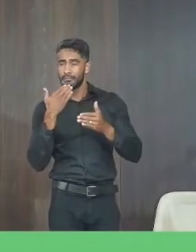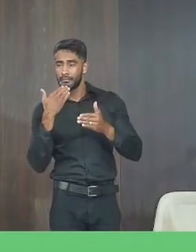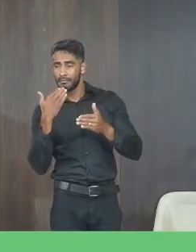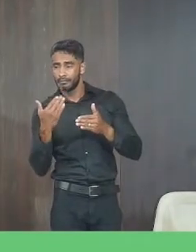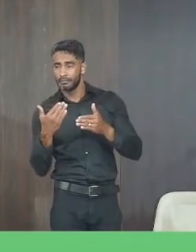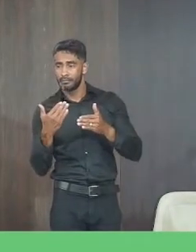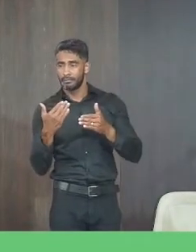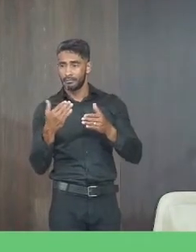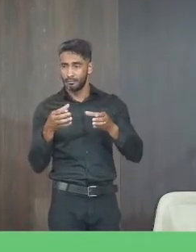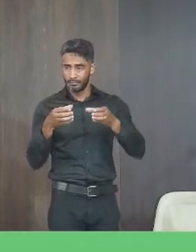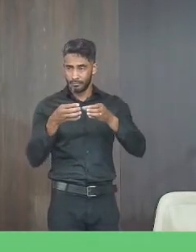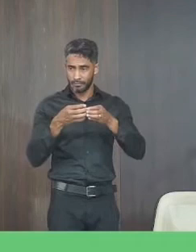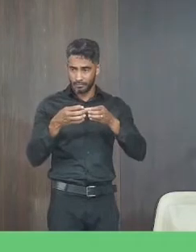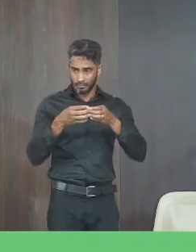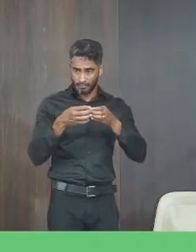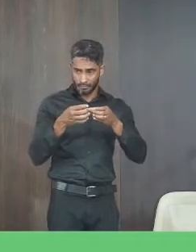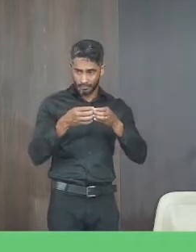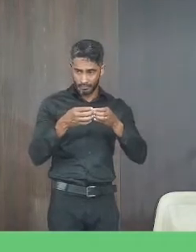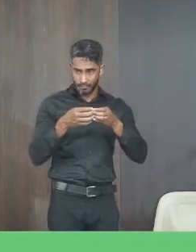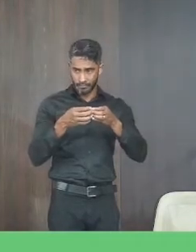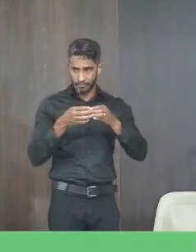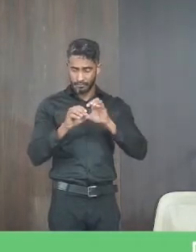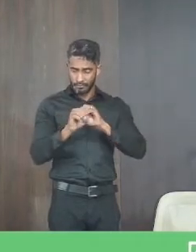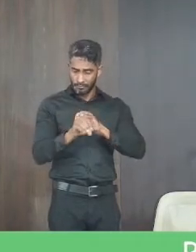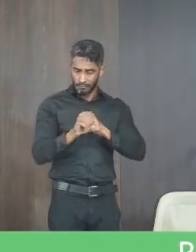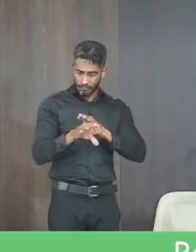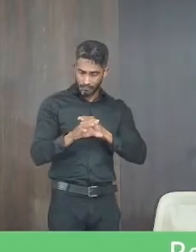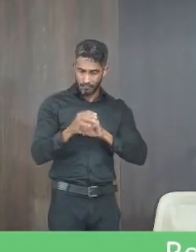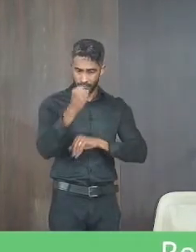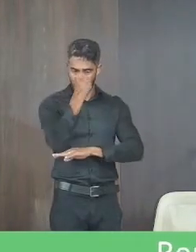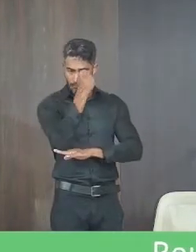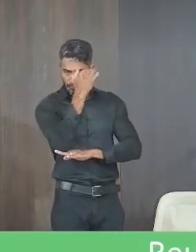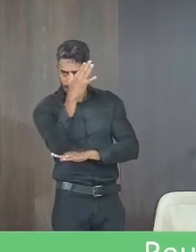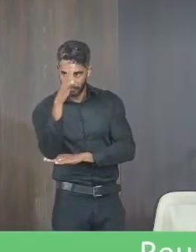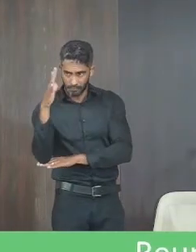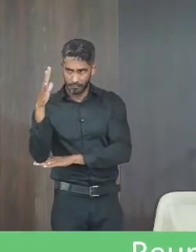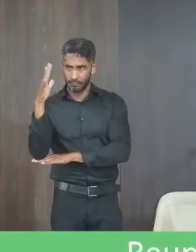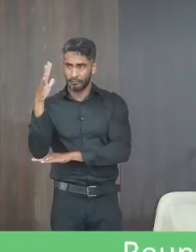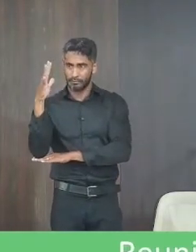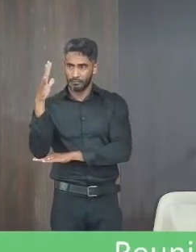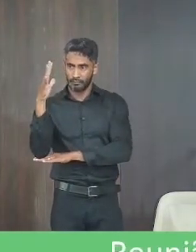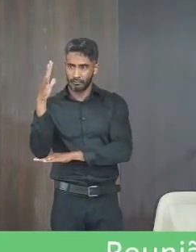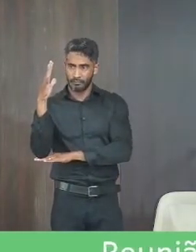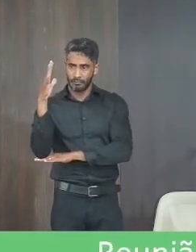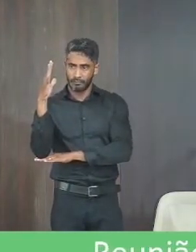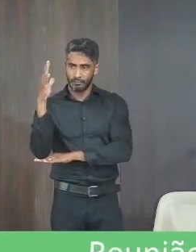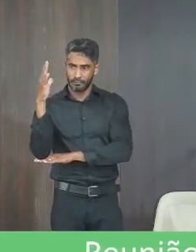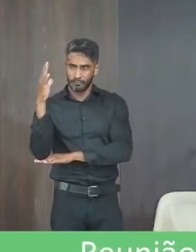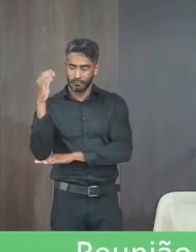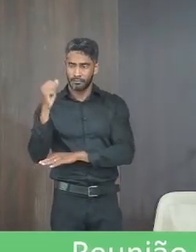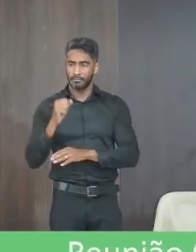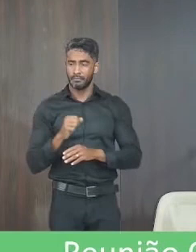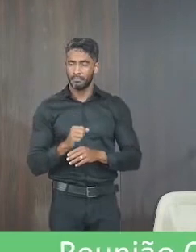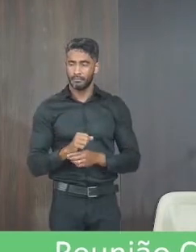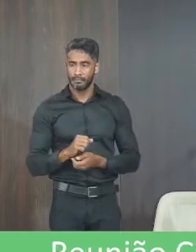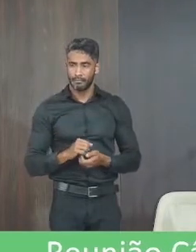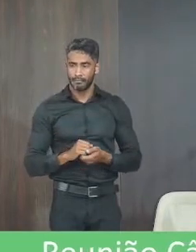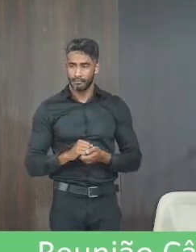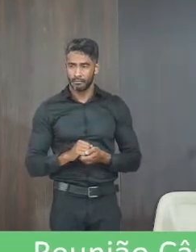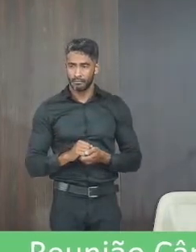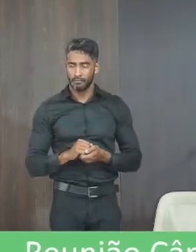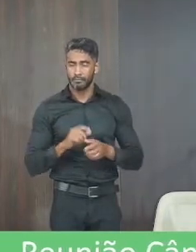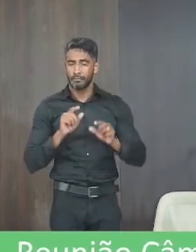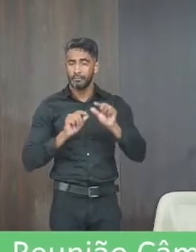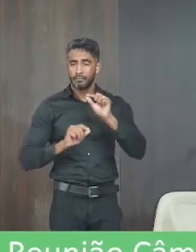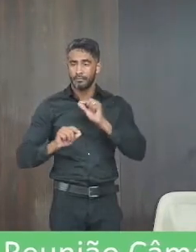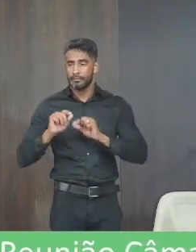para a comissão de educação meio ambiente educação e meio ambiente a